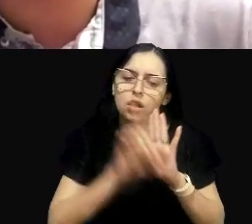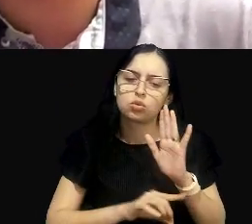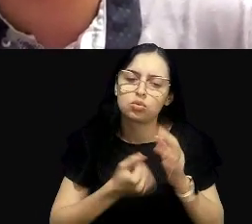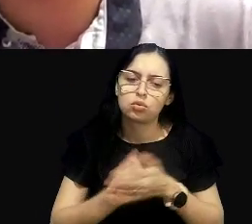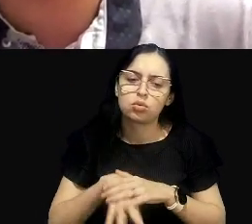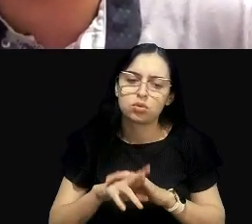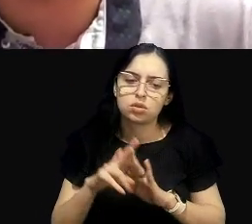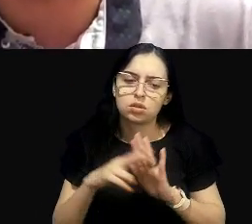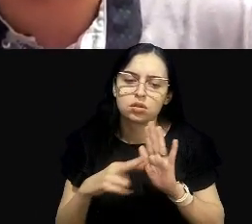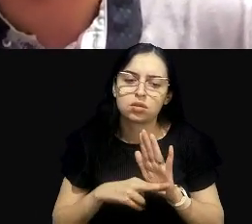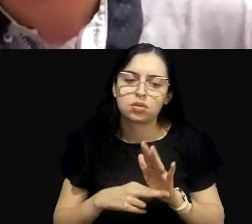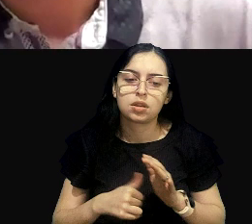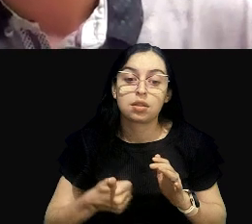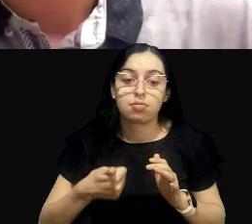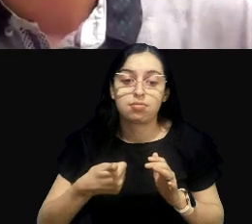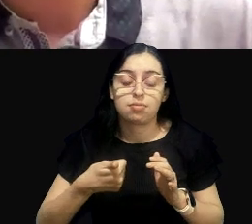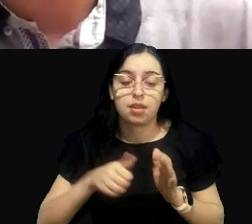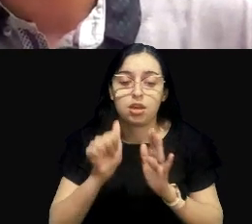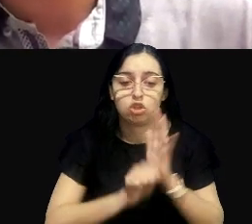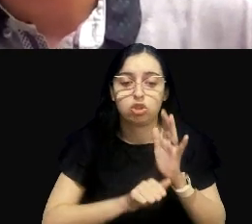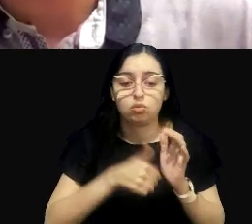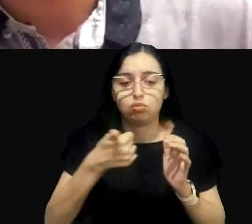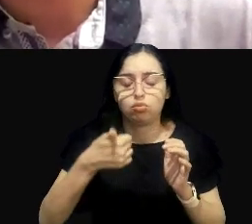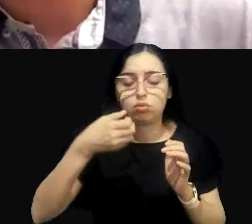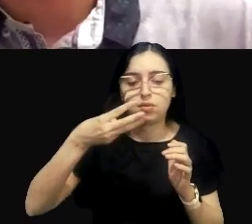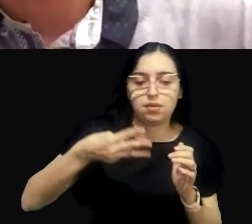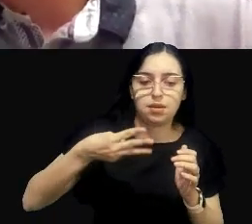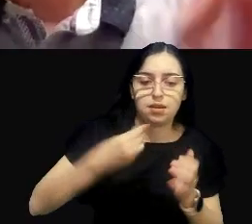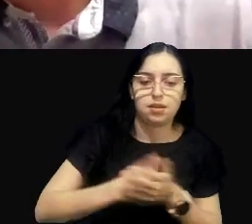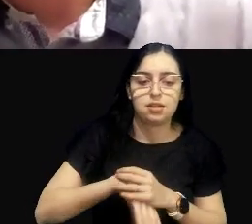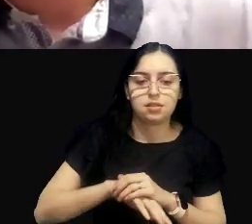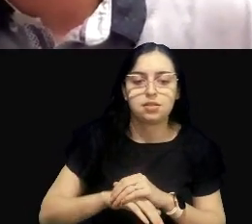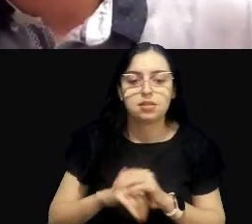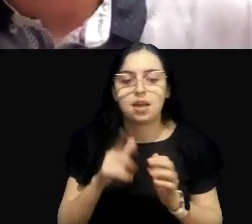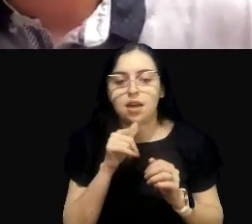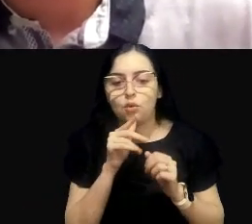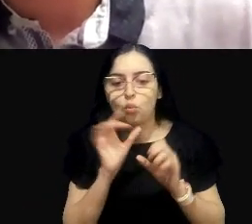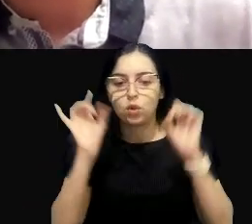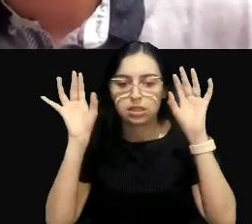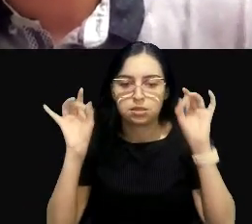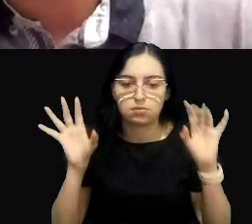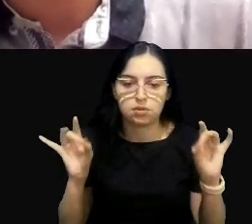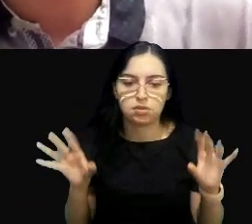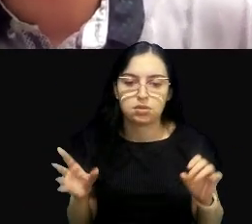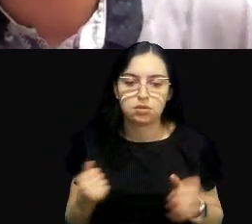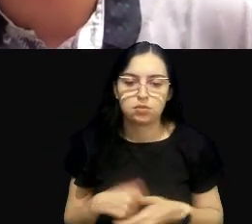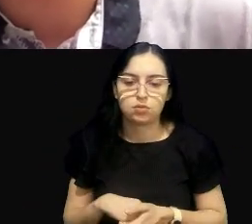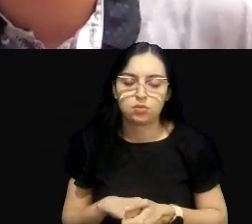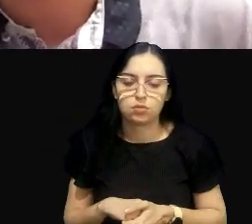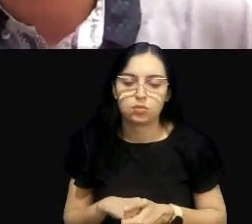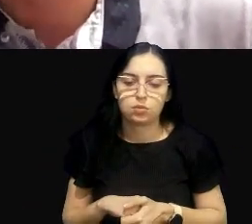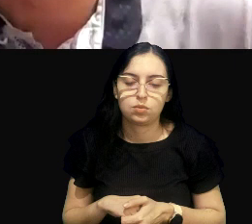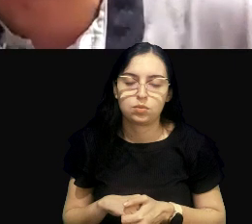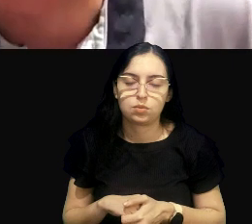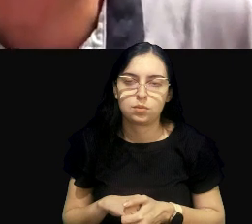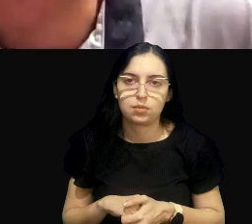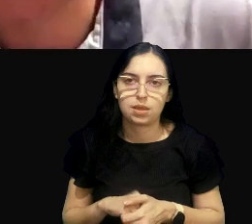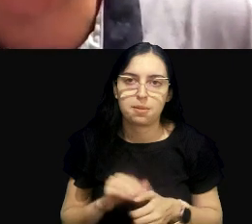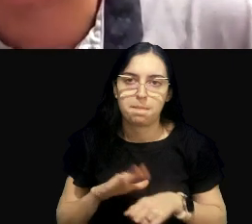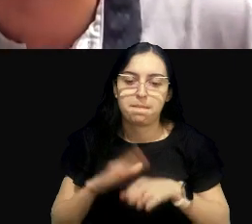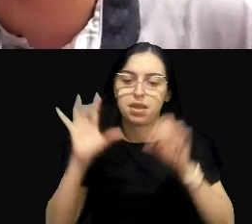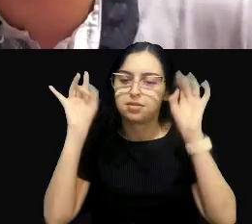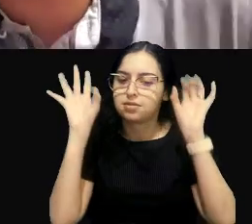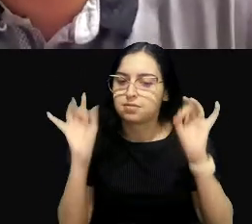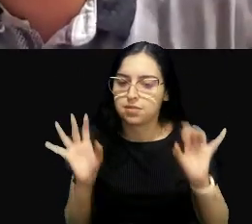13º. Nas águas de classe especial, que são a classe justamente mais especial,